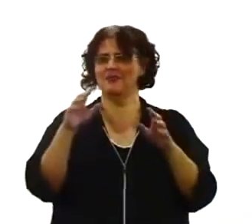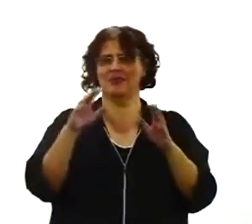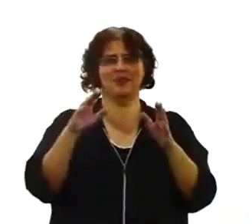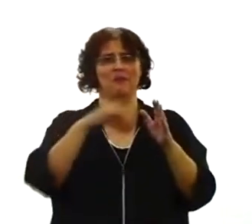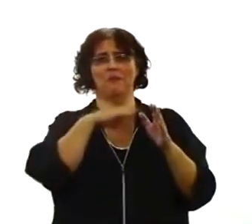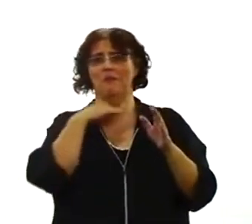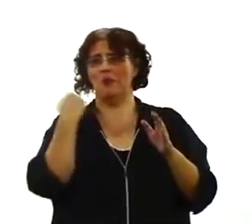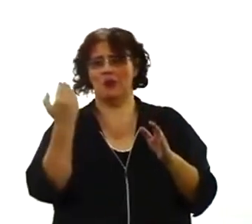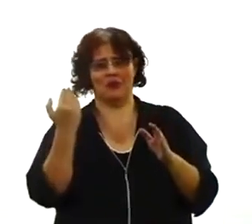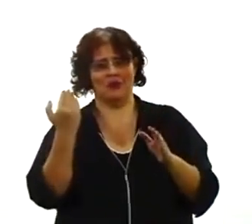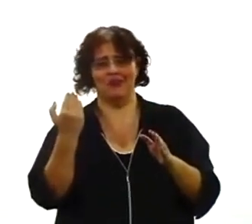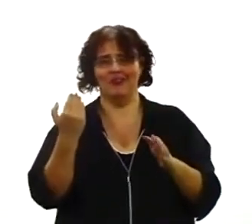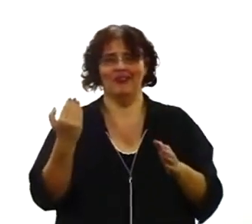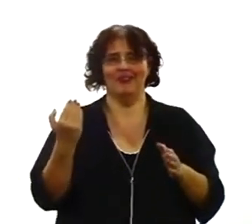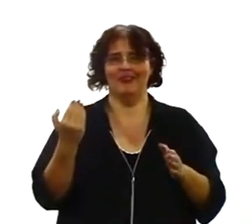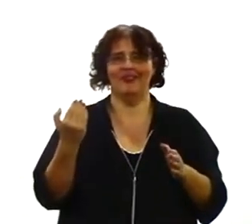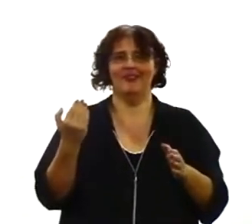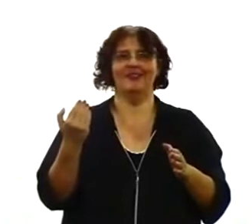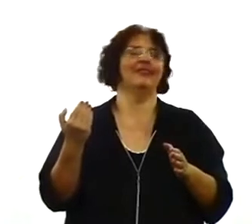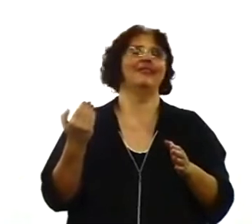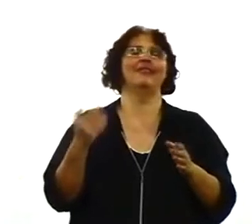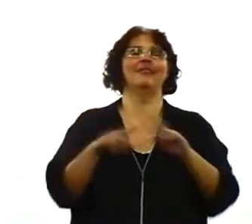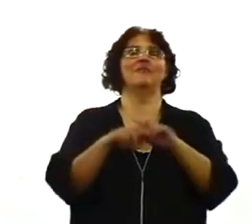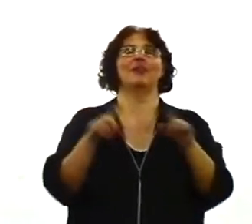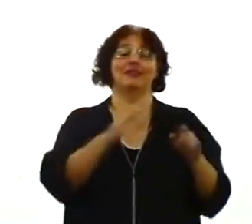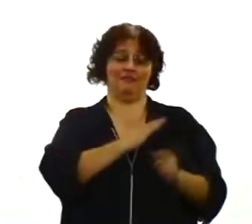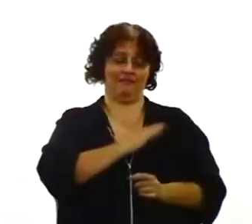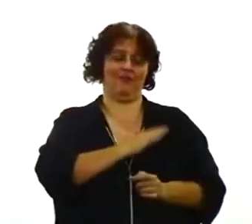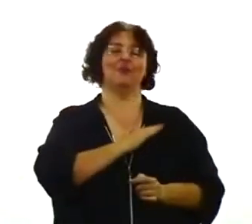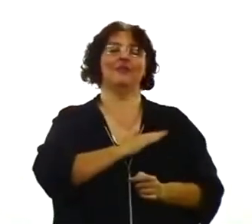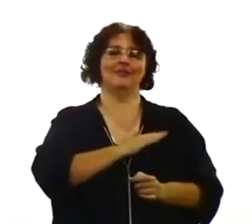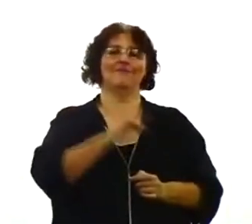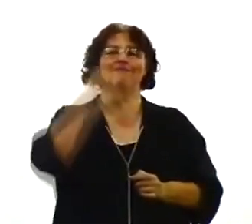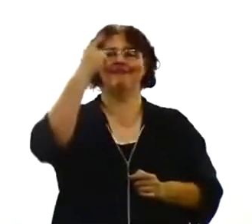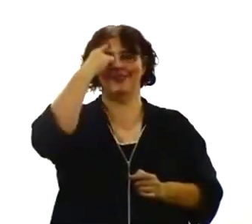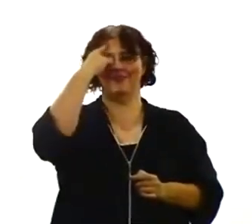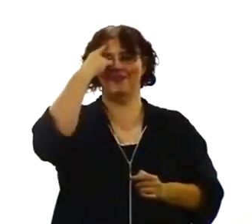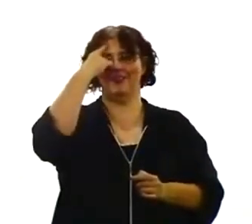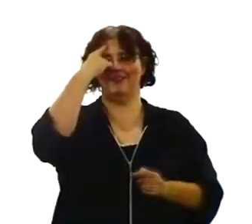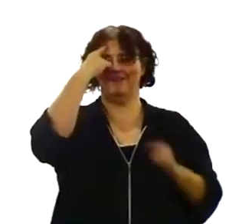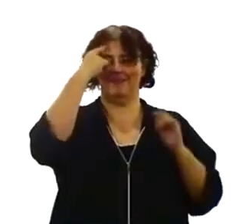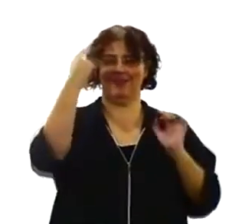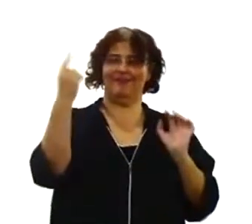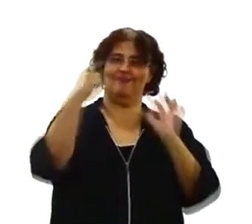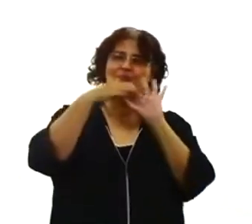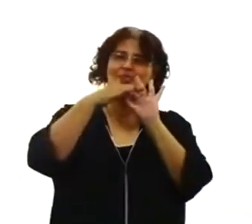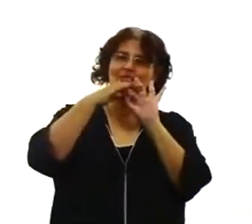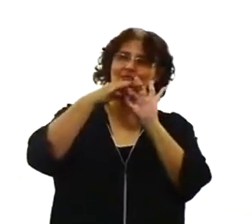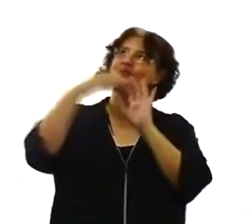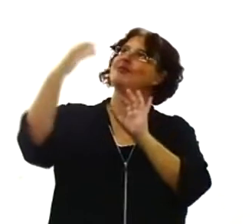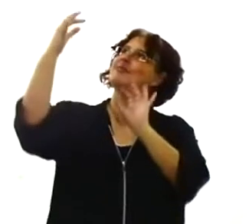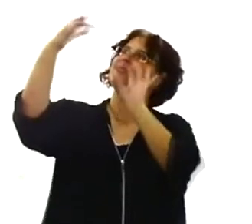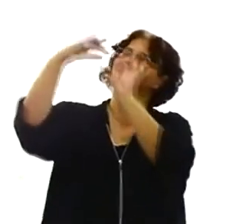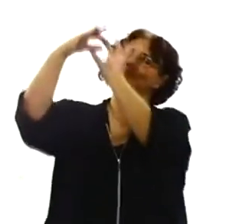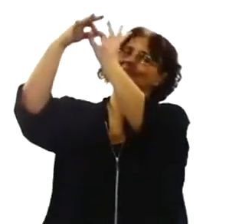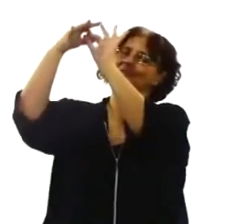entendimento agora. Agora, o seu coração, a sua mente, estão cativos ao Senhor. Isso é a obra de